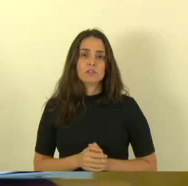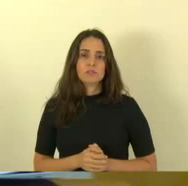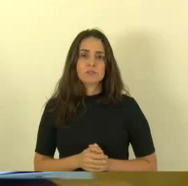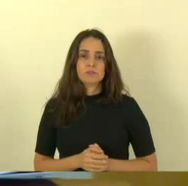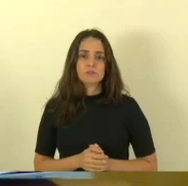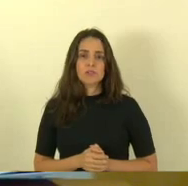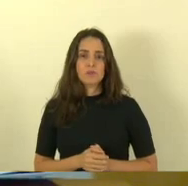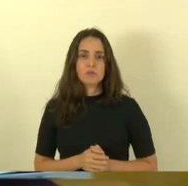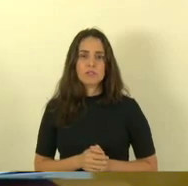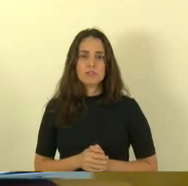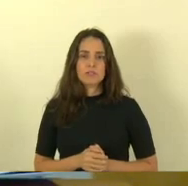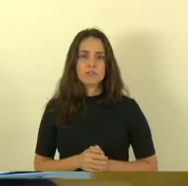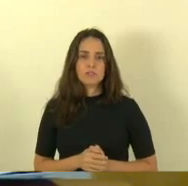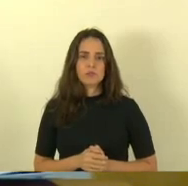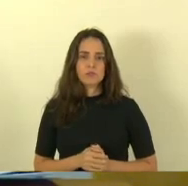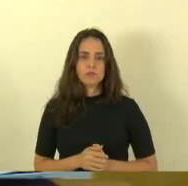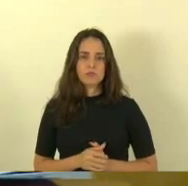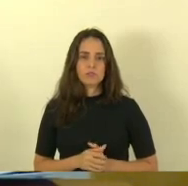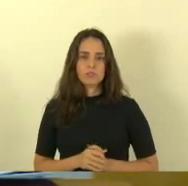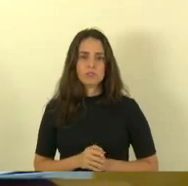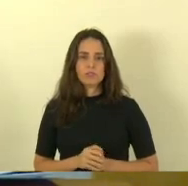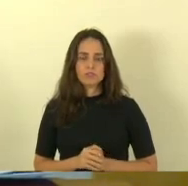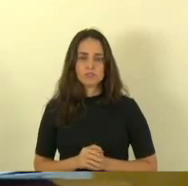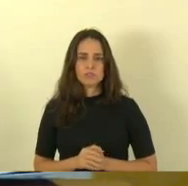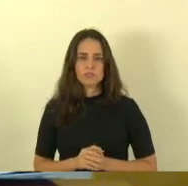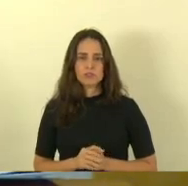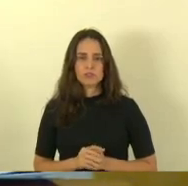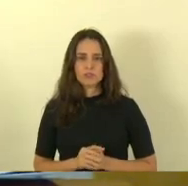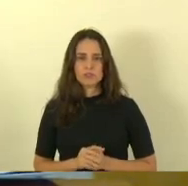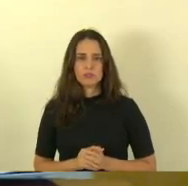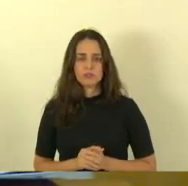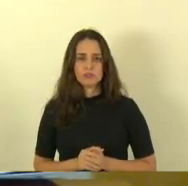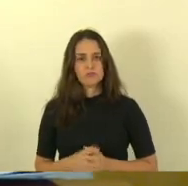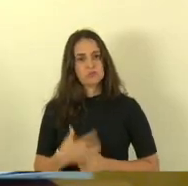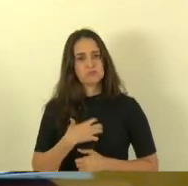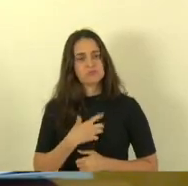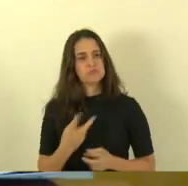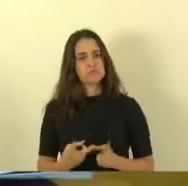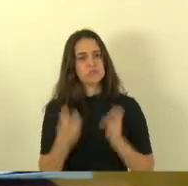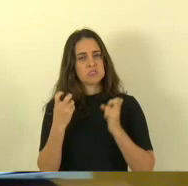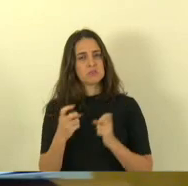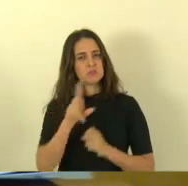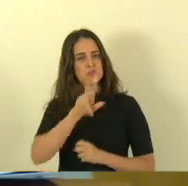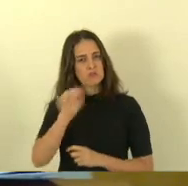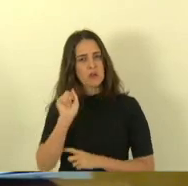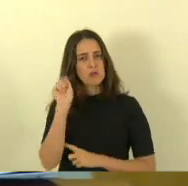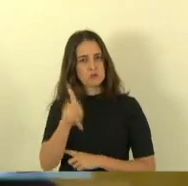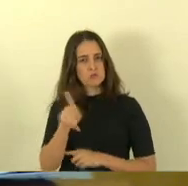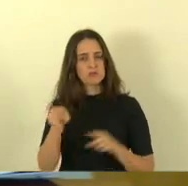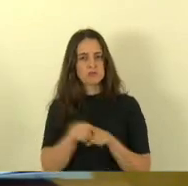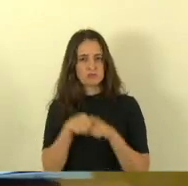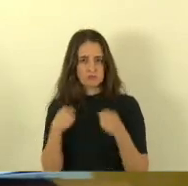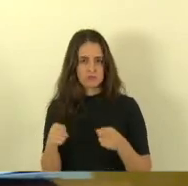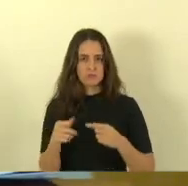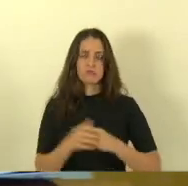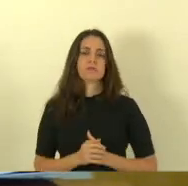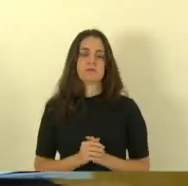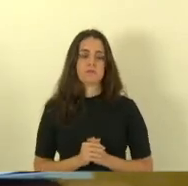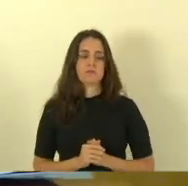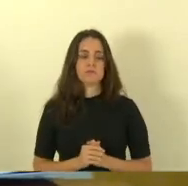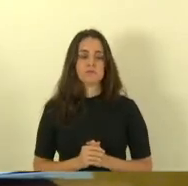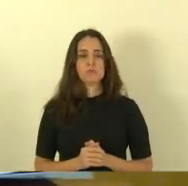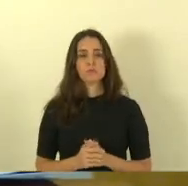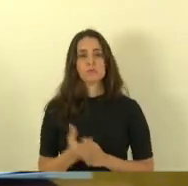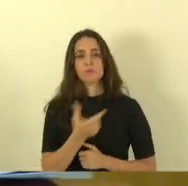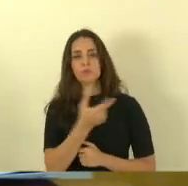eu tô esse bigode seu tá ficando branco eu tô sentindo que não vai demorar muito você vai ficar aposentado também então duzentos